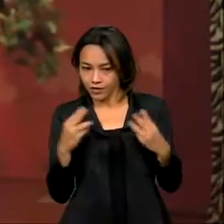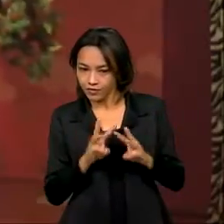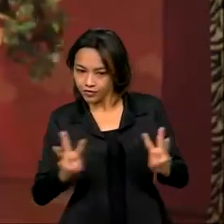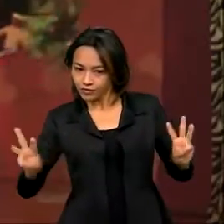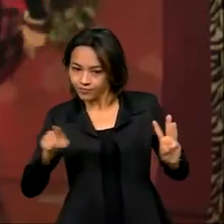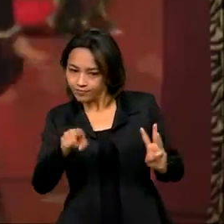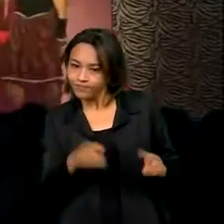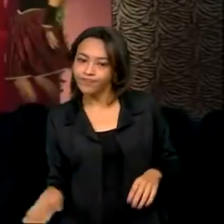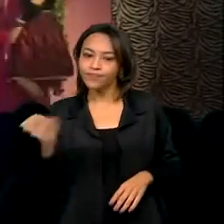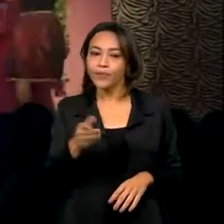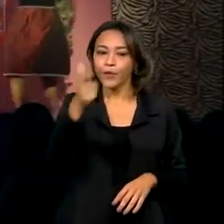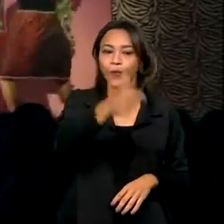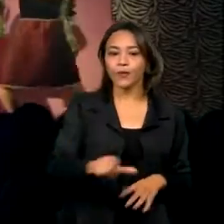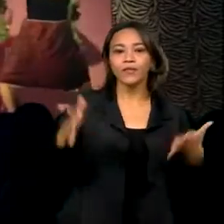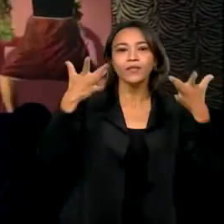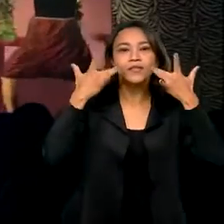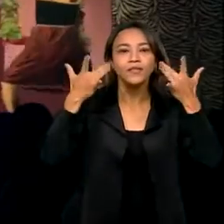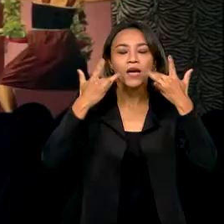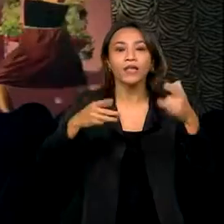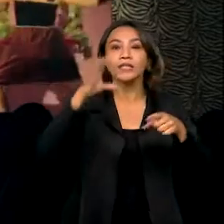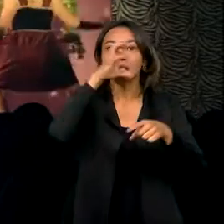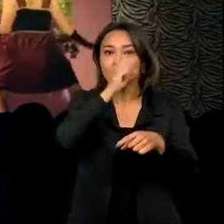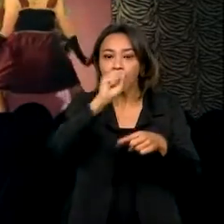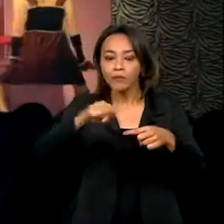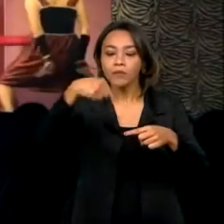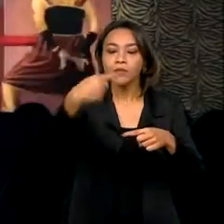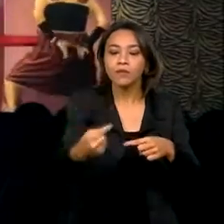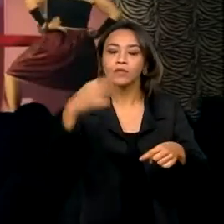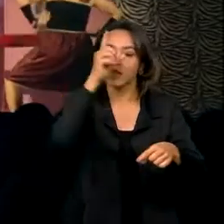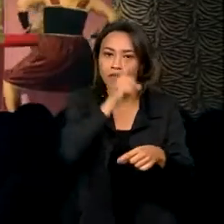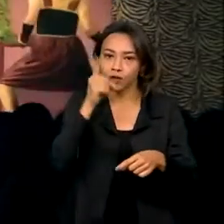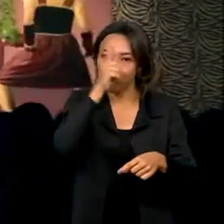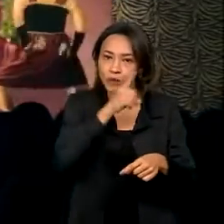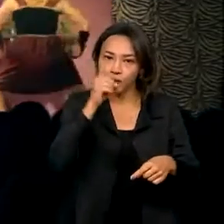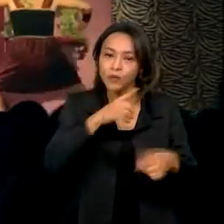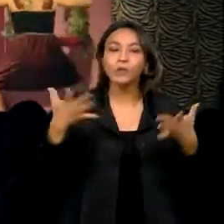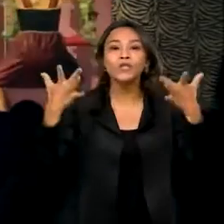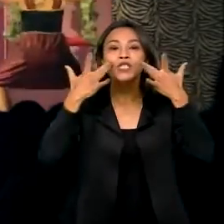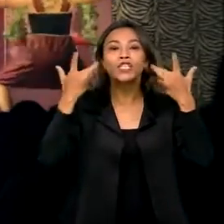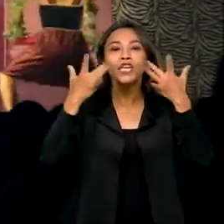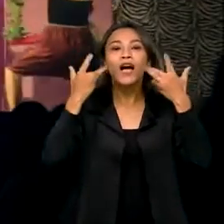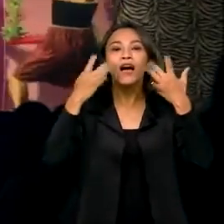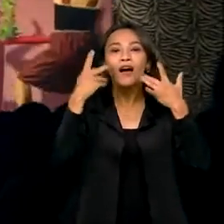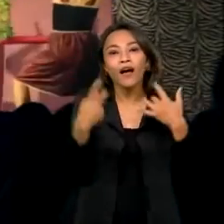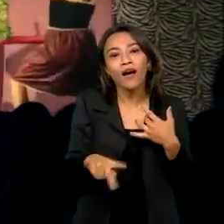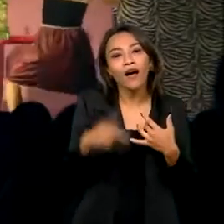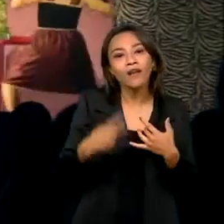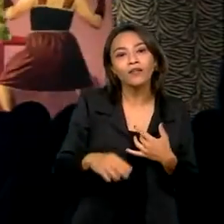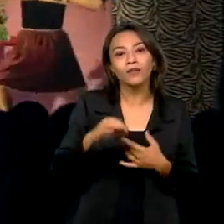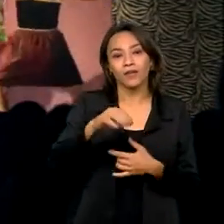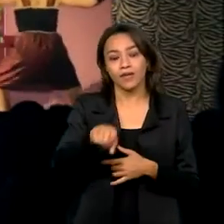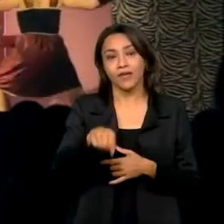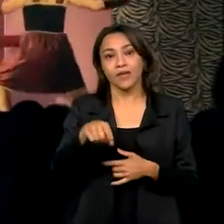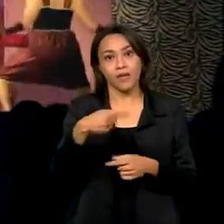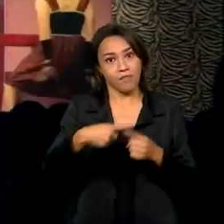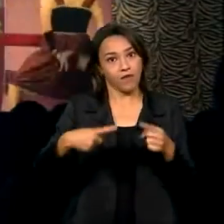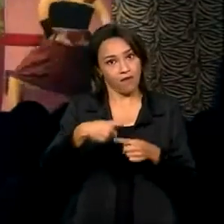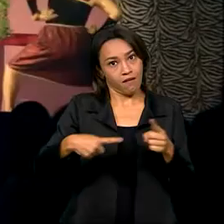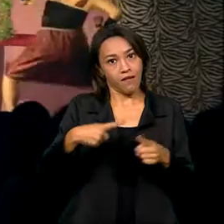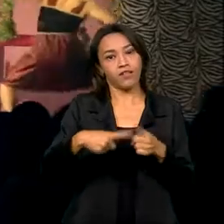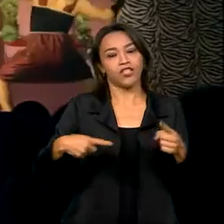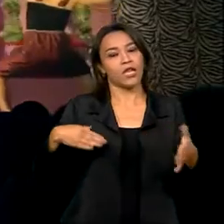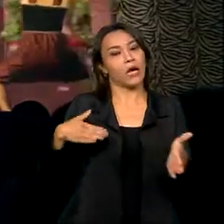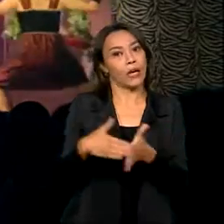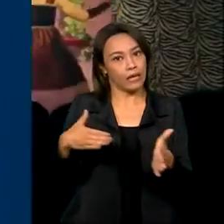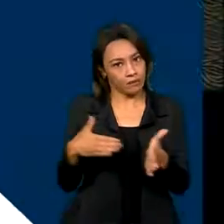Marebrega é a peça do G7, é sábado e domingo às 7 da noite no Teatro La Salle, ingressos a 35 reais a meia, lotação limitada